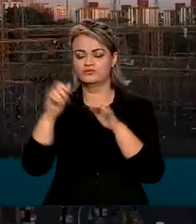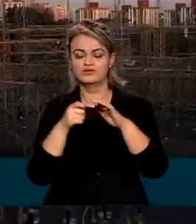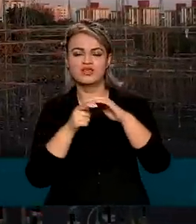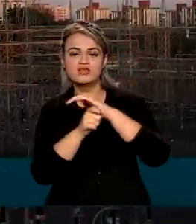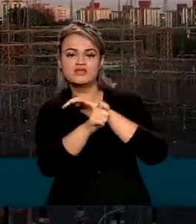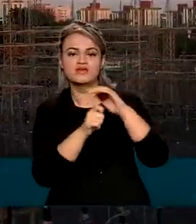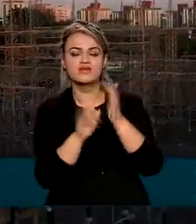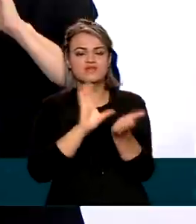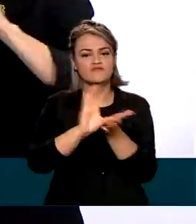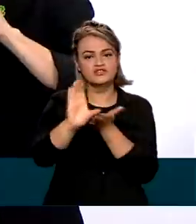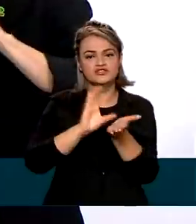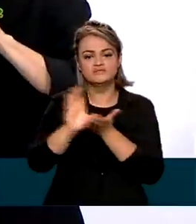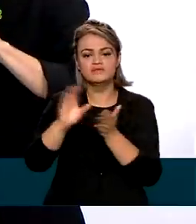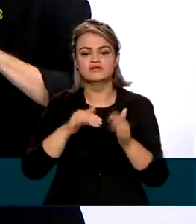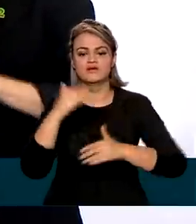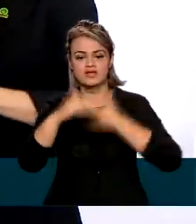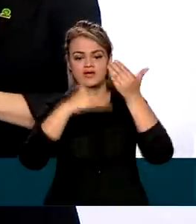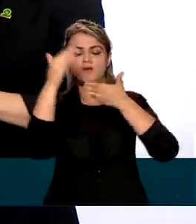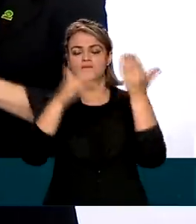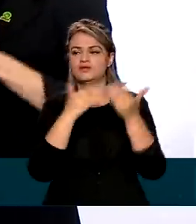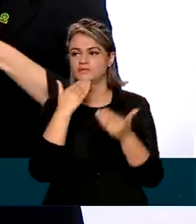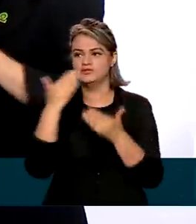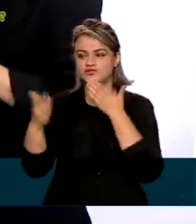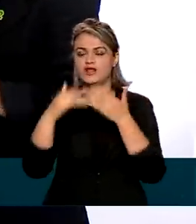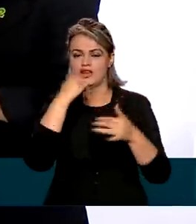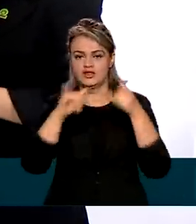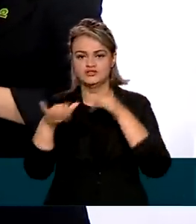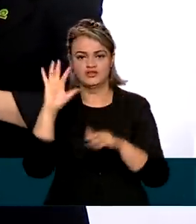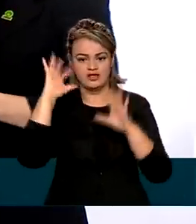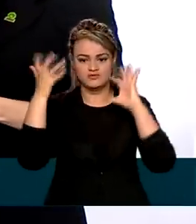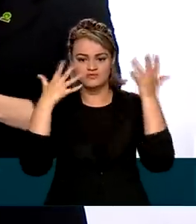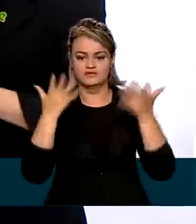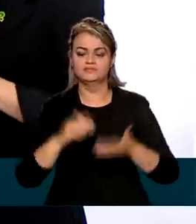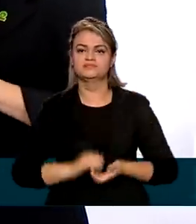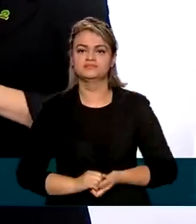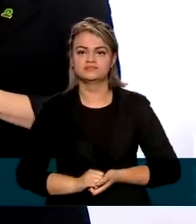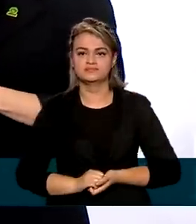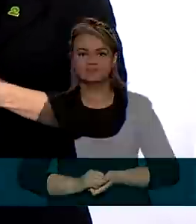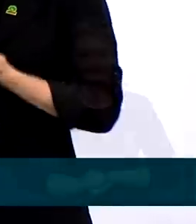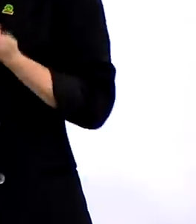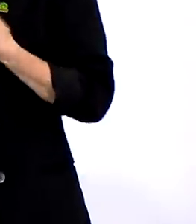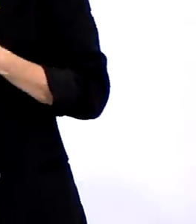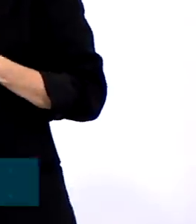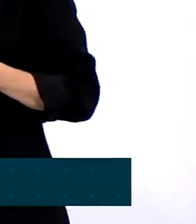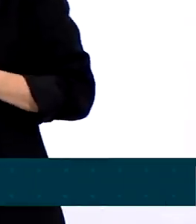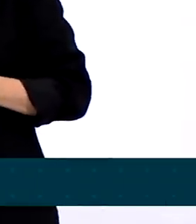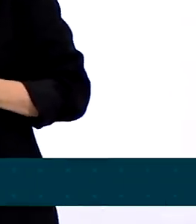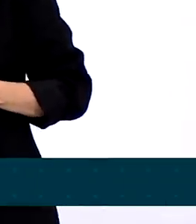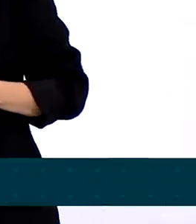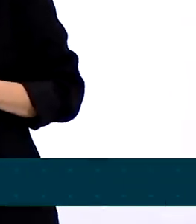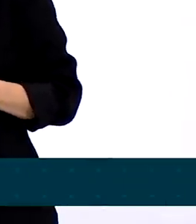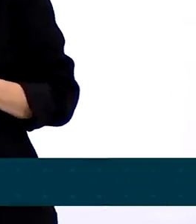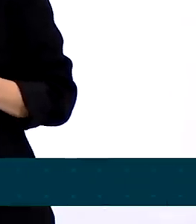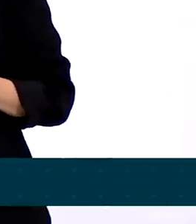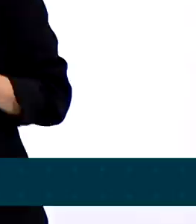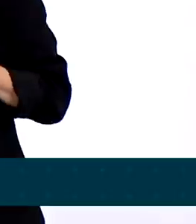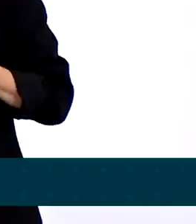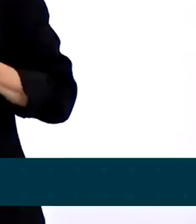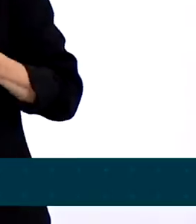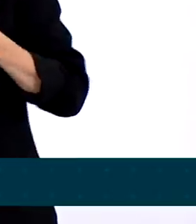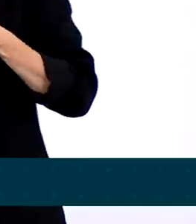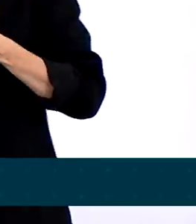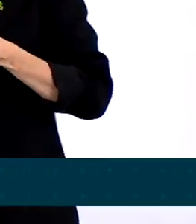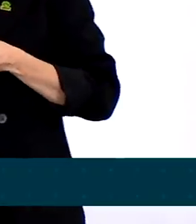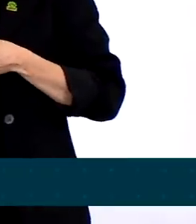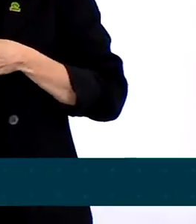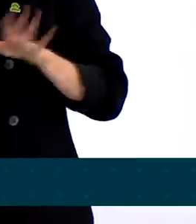para acompanhar o aumento da demanda por energia. A economia brasileira caiu muito menos do que o esperado, voltou muito mais rápido